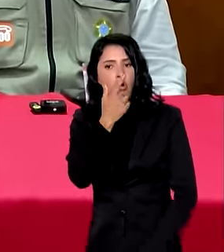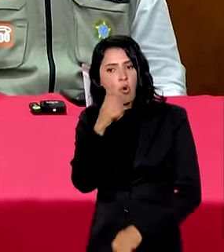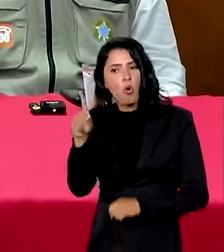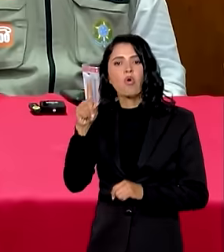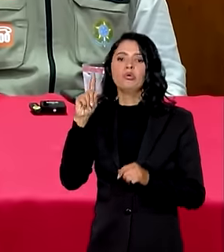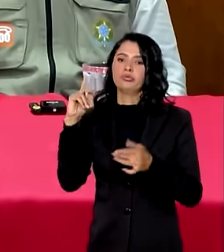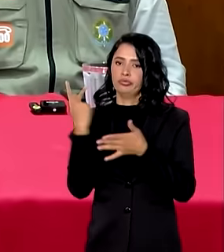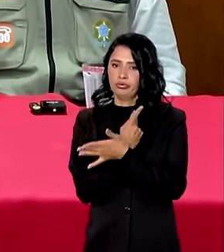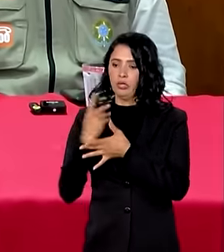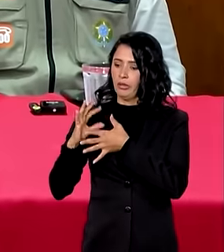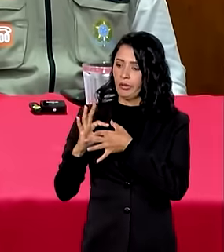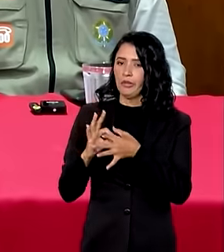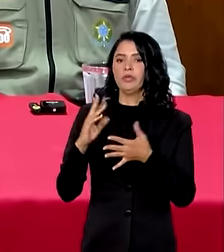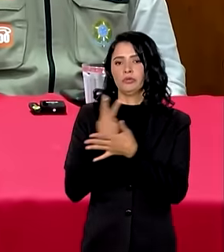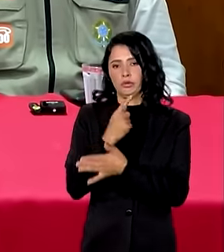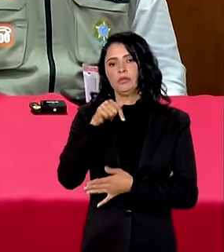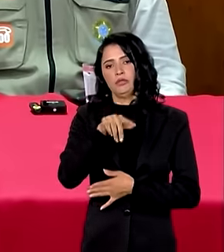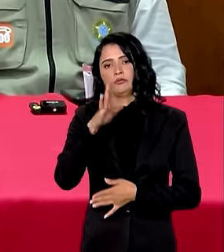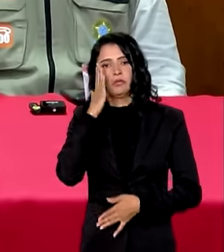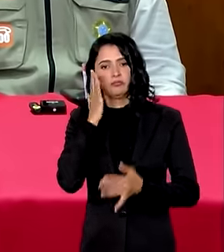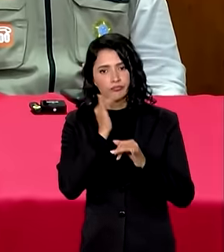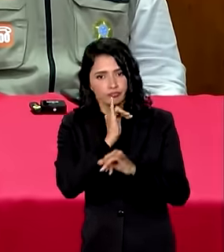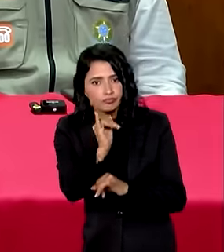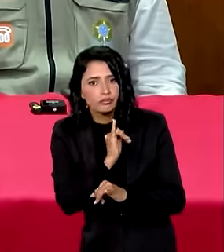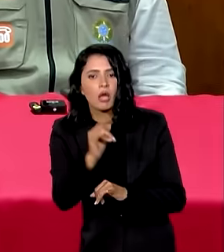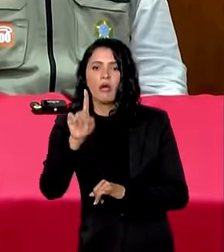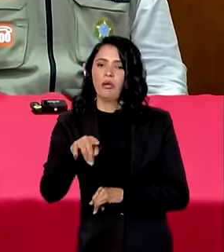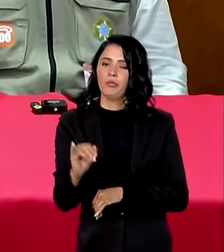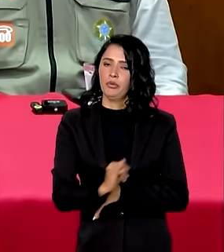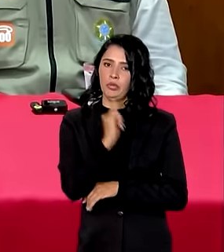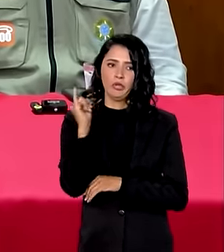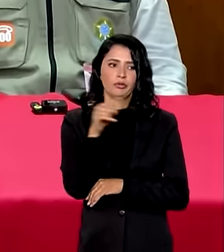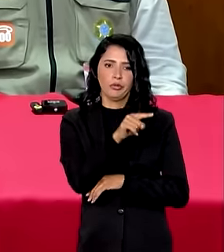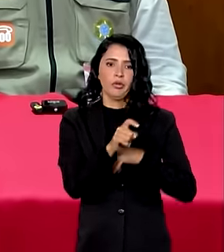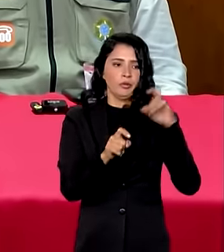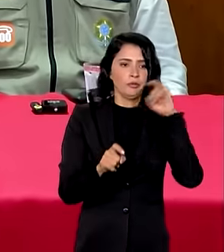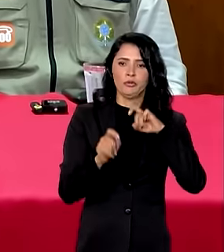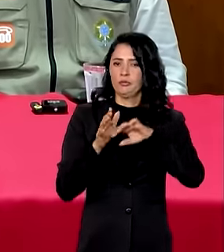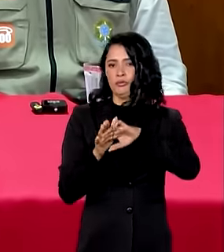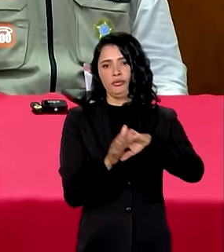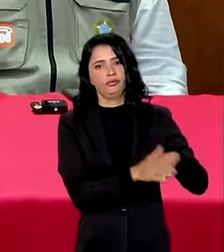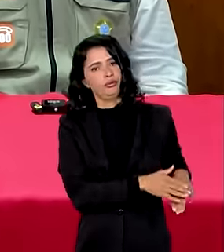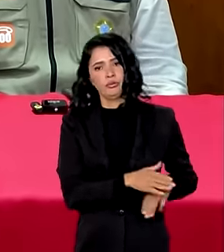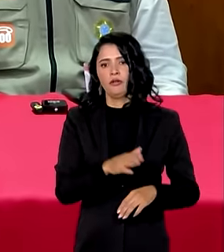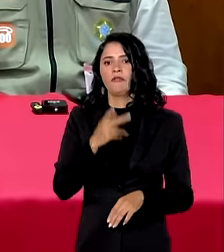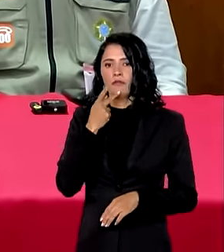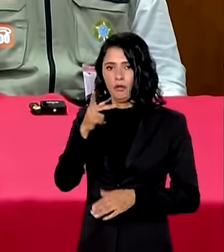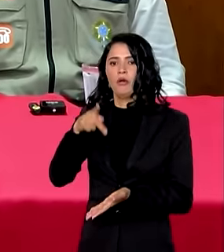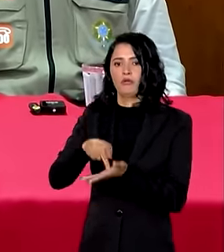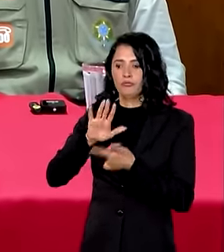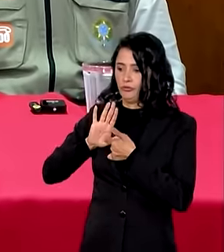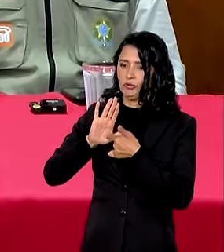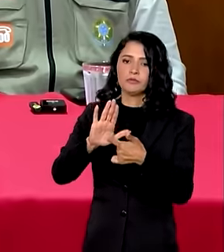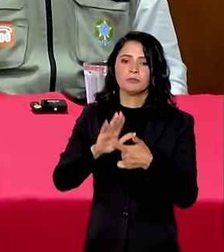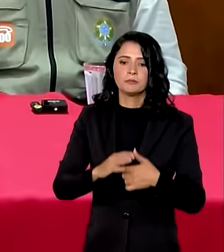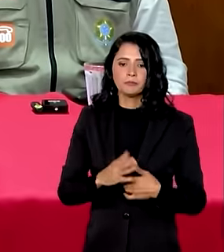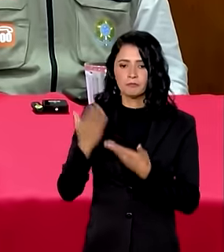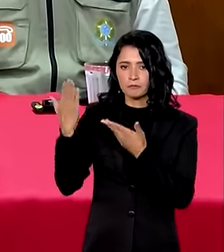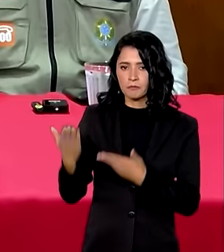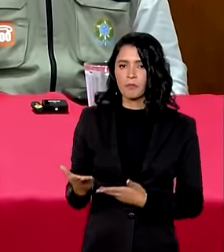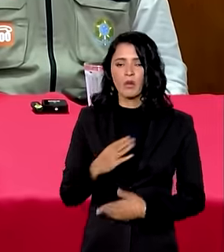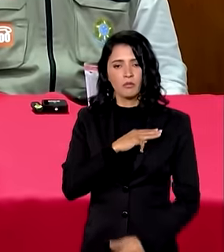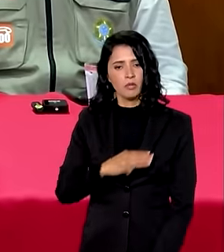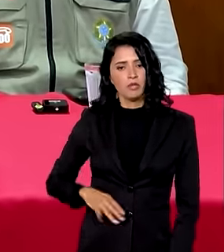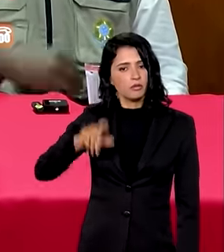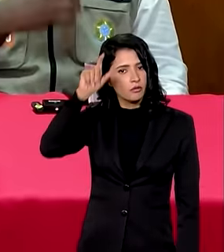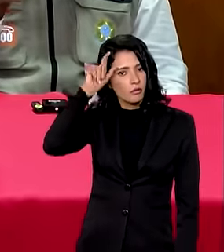episódios que estão acontecendo, e que é fundamental para nós que eles sejam desmentidos. O ministro Valdez vai falar